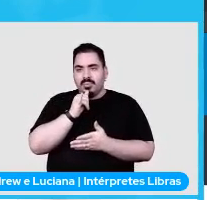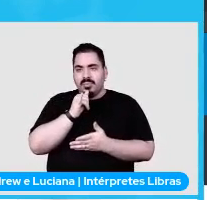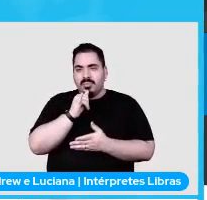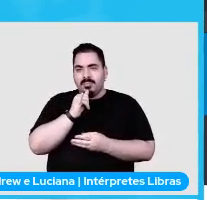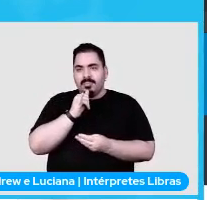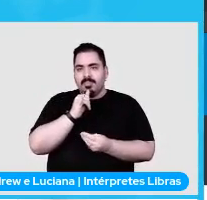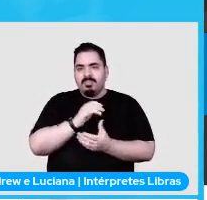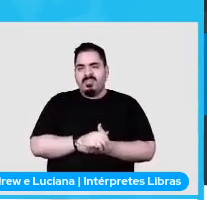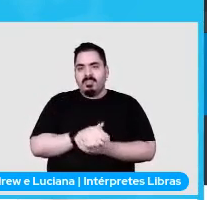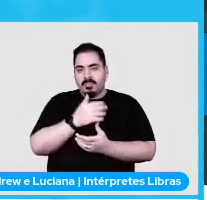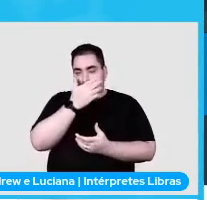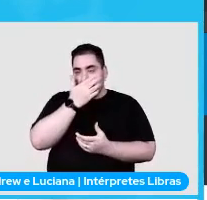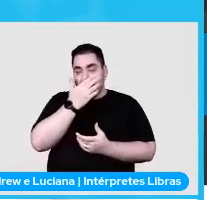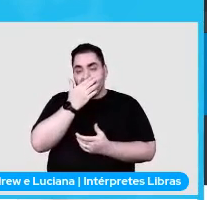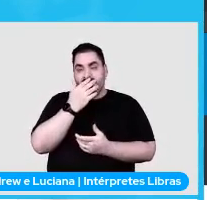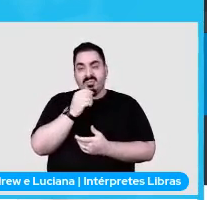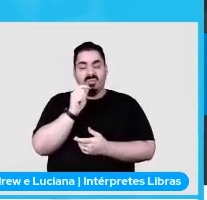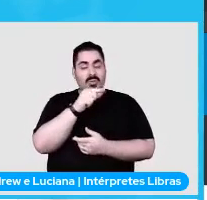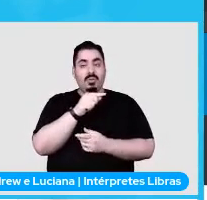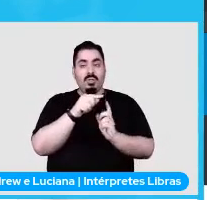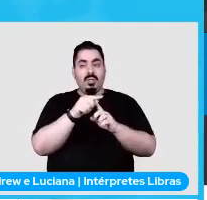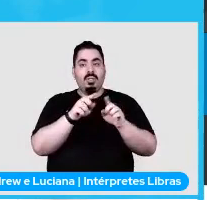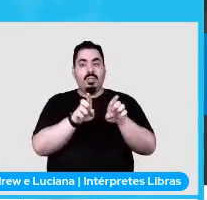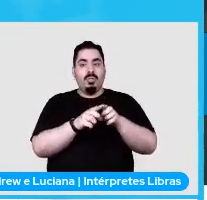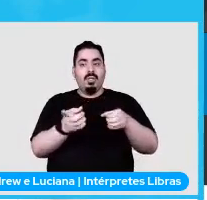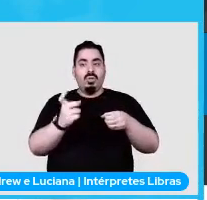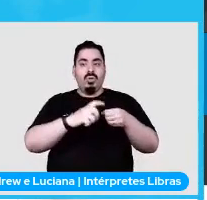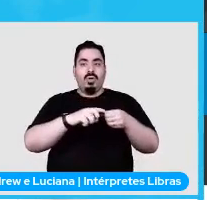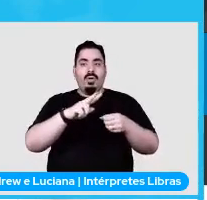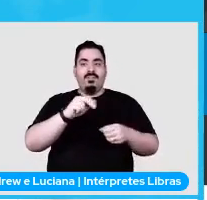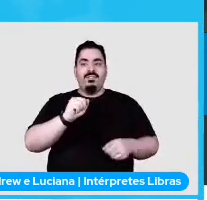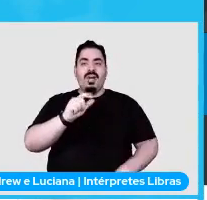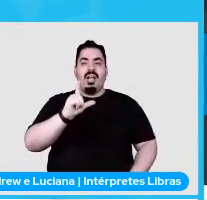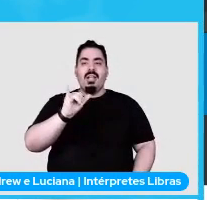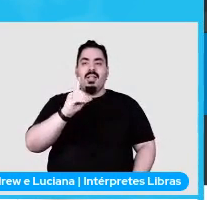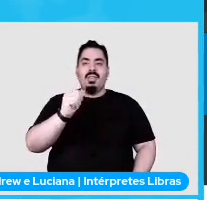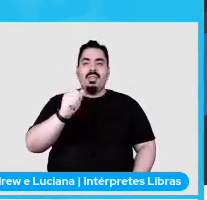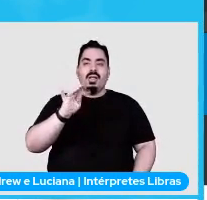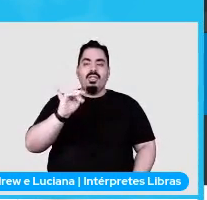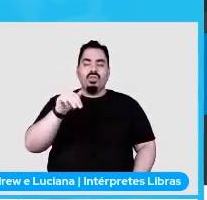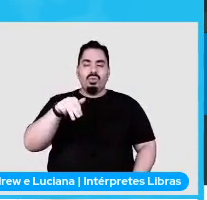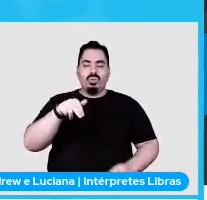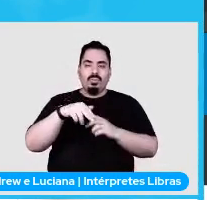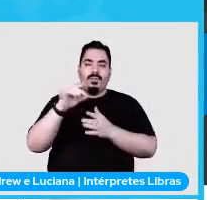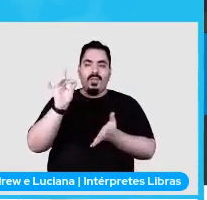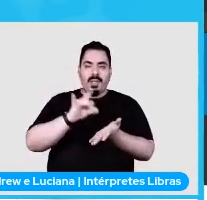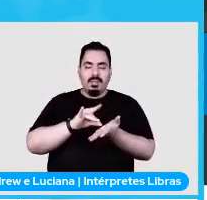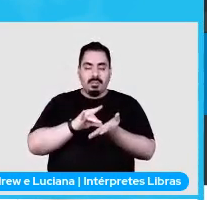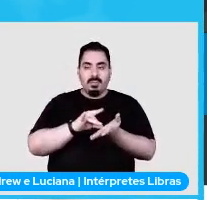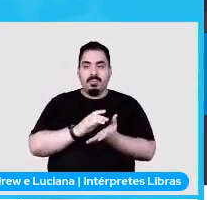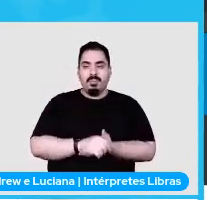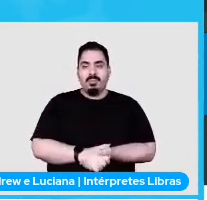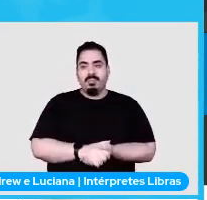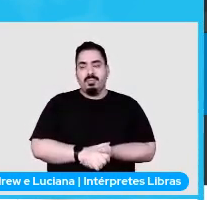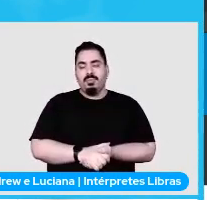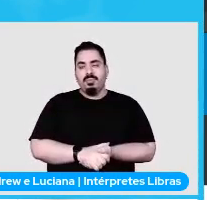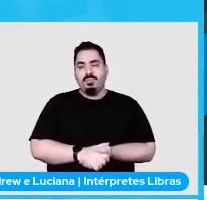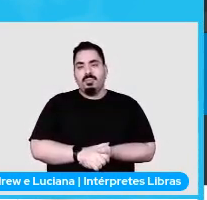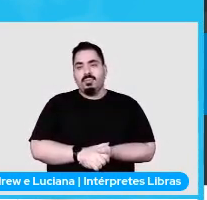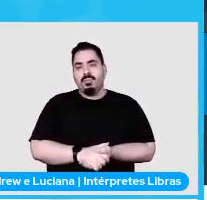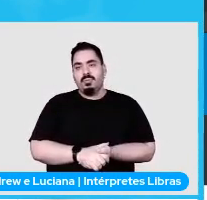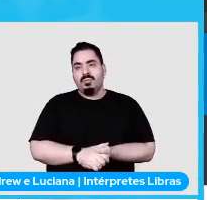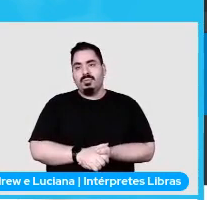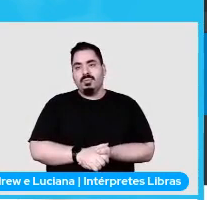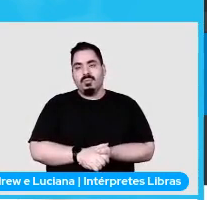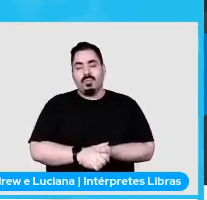retorna o validation um erro aqui em cima e ele diz por exemplo invalid URL a URL é inválida do autor por exemplo